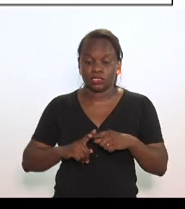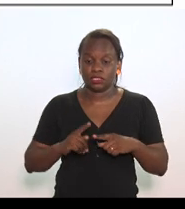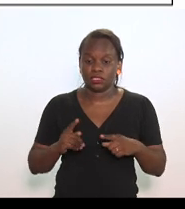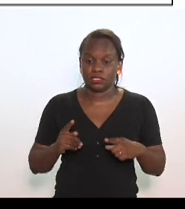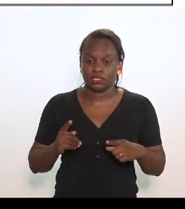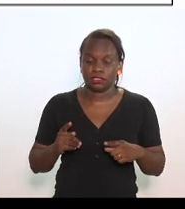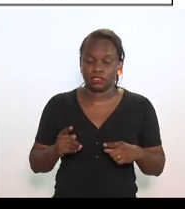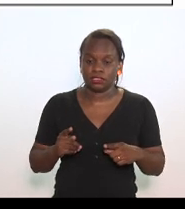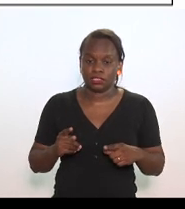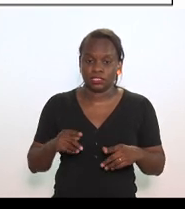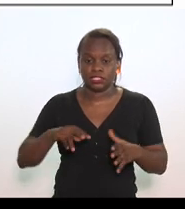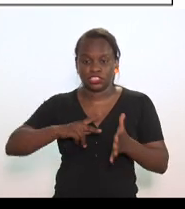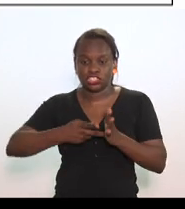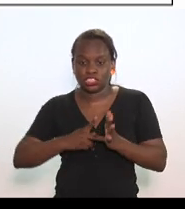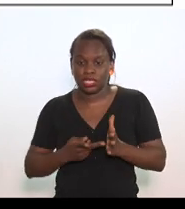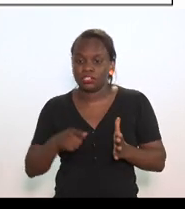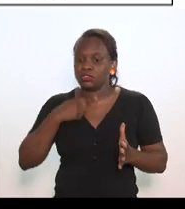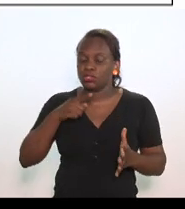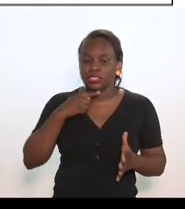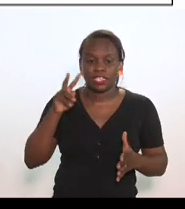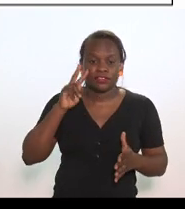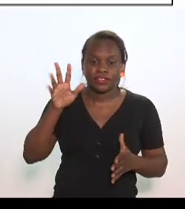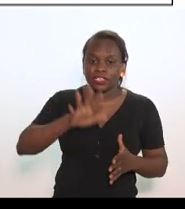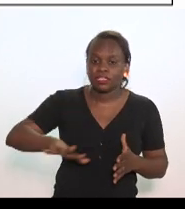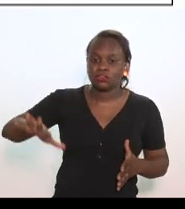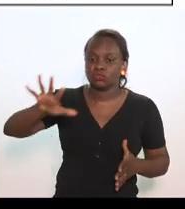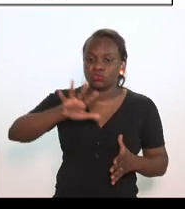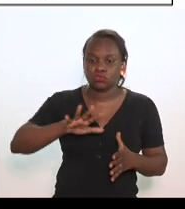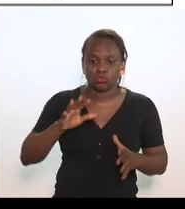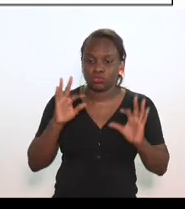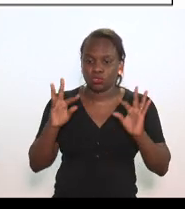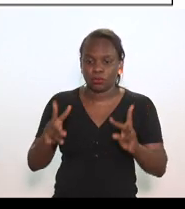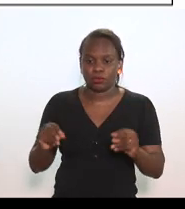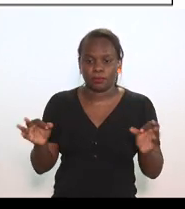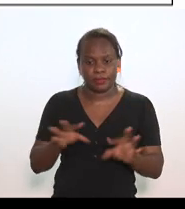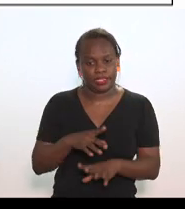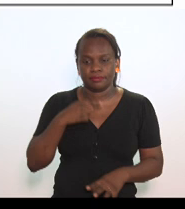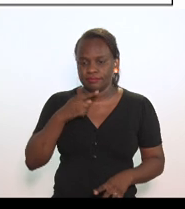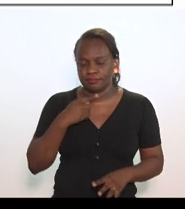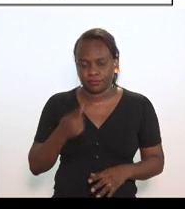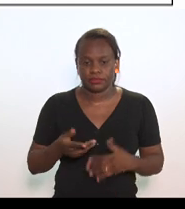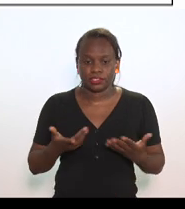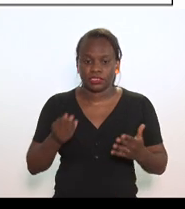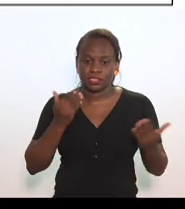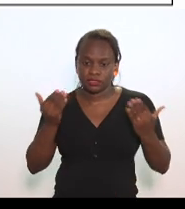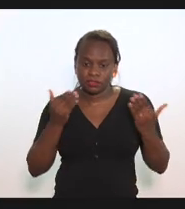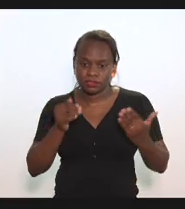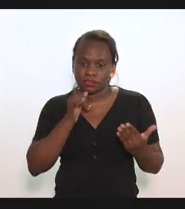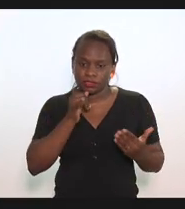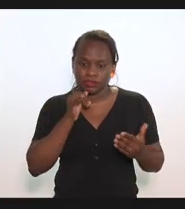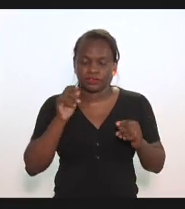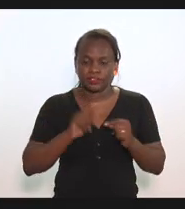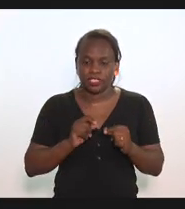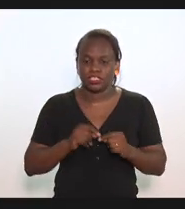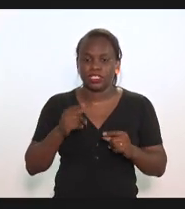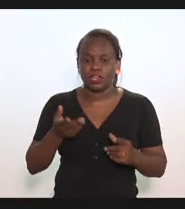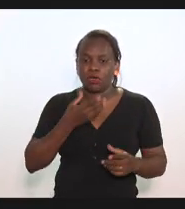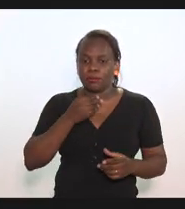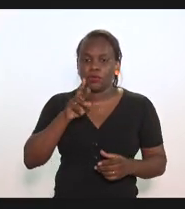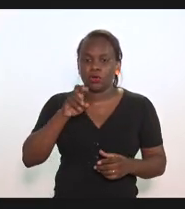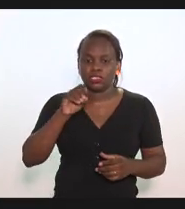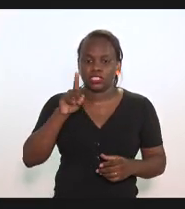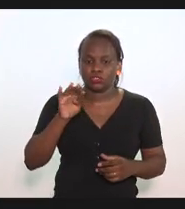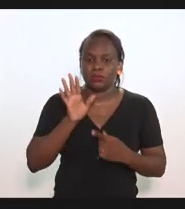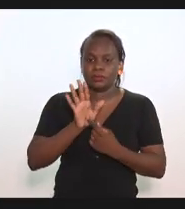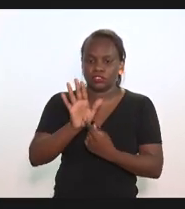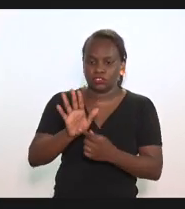tanto o sindicato, não consegue ter essa visão tão completa. Então, a gente fez uma simulação aqui que o Rodrigo já apresentou em parte, né?